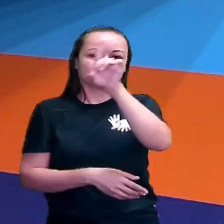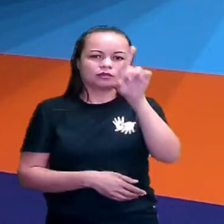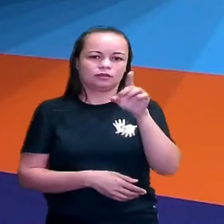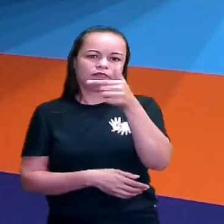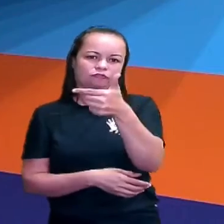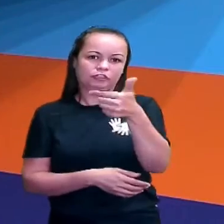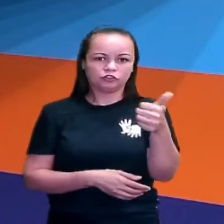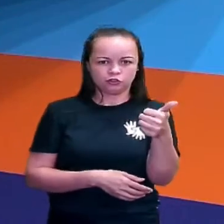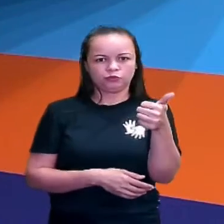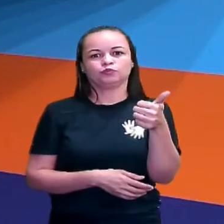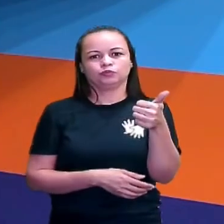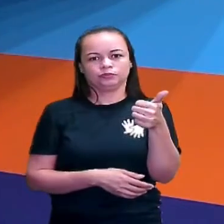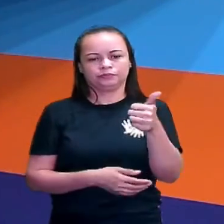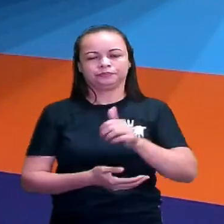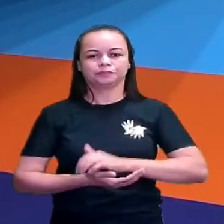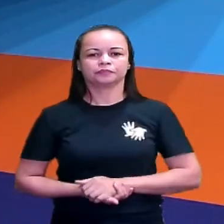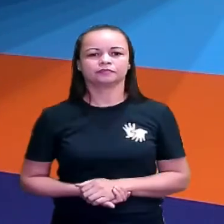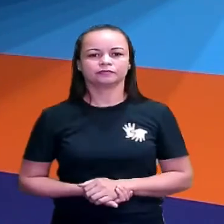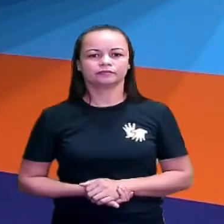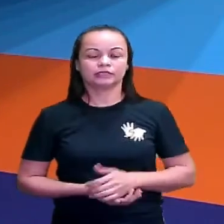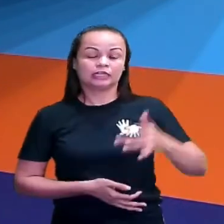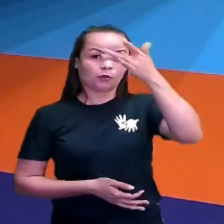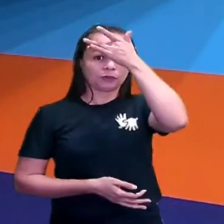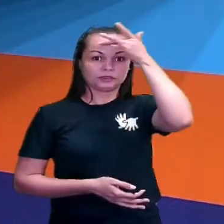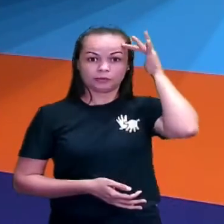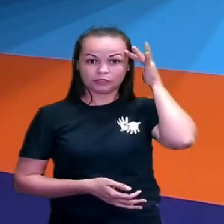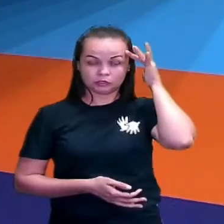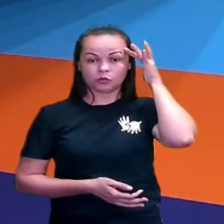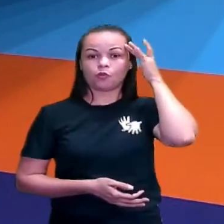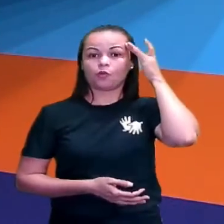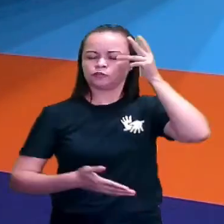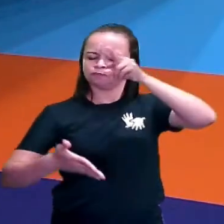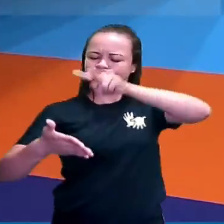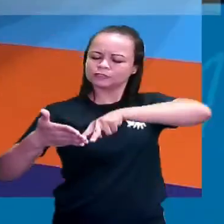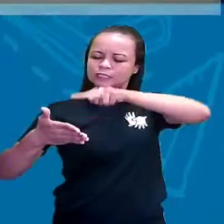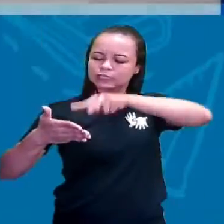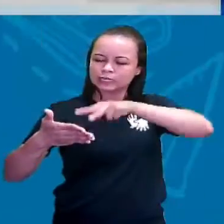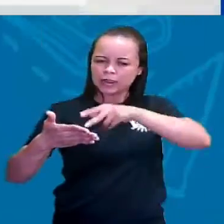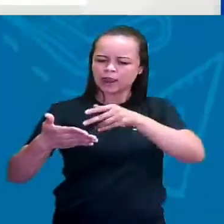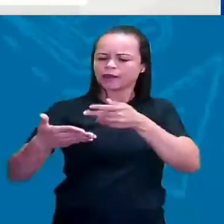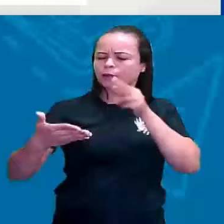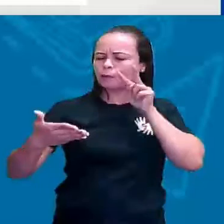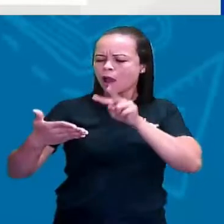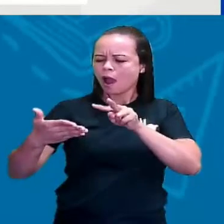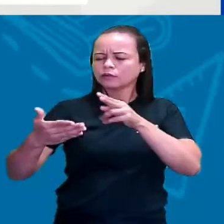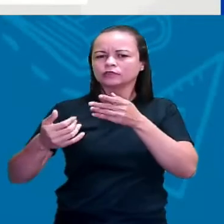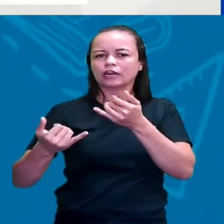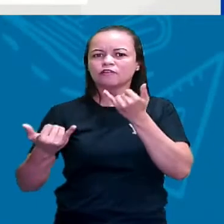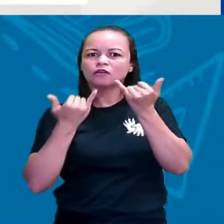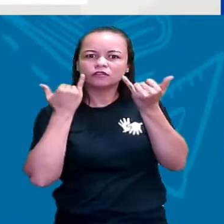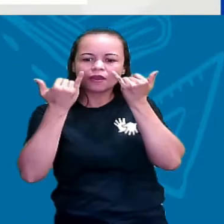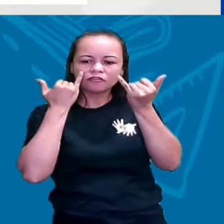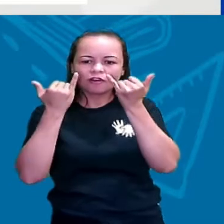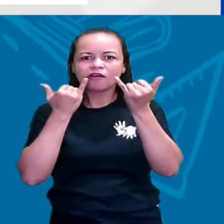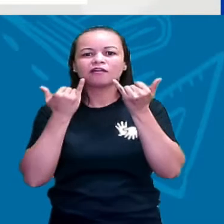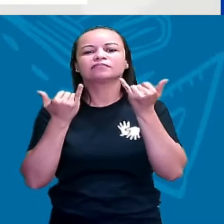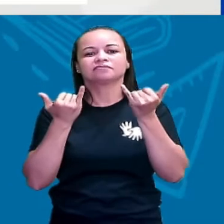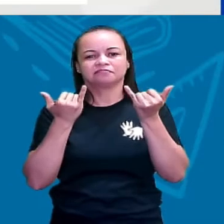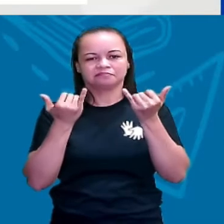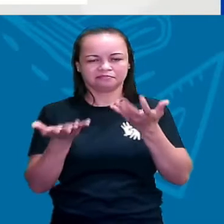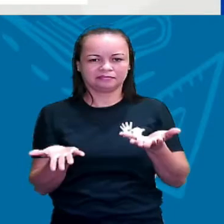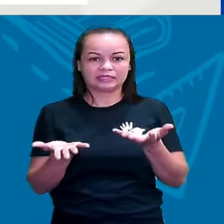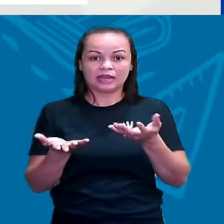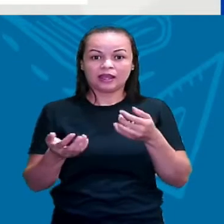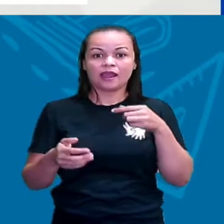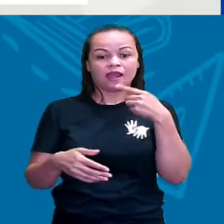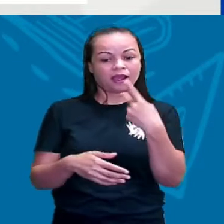21. Então, as pessoas que lerem essa notícia, elas vão ficar informadas. Elas